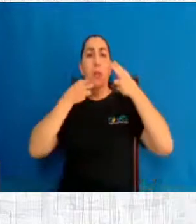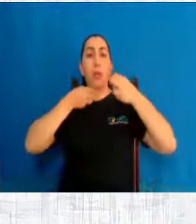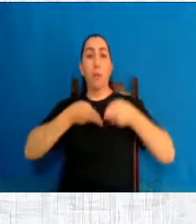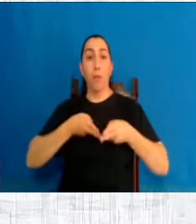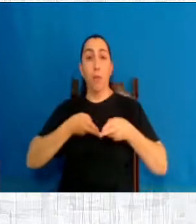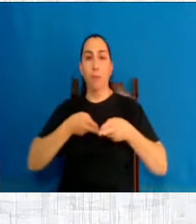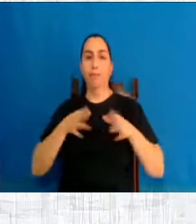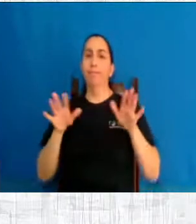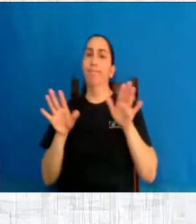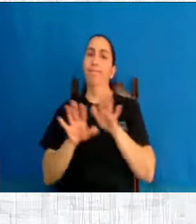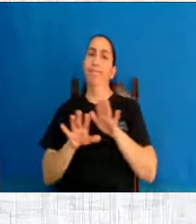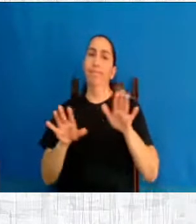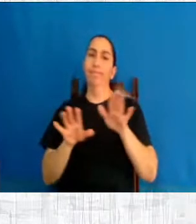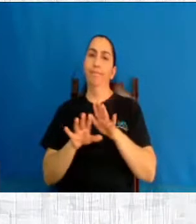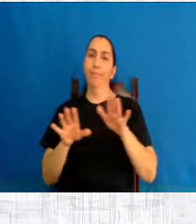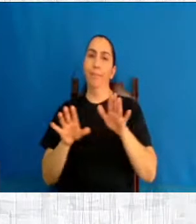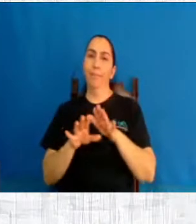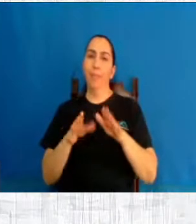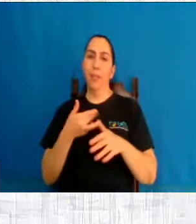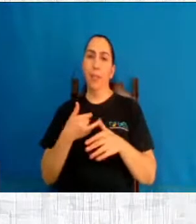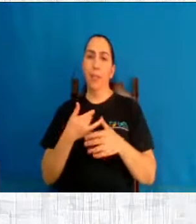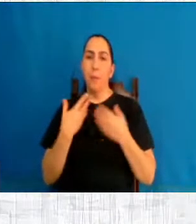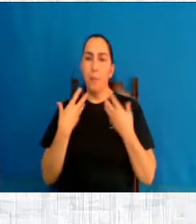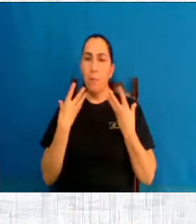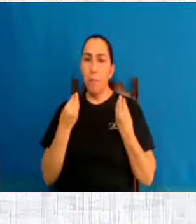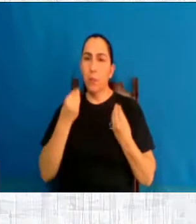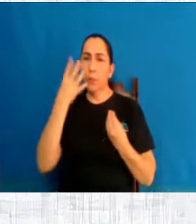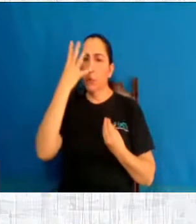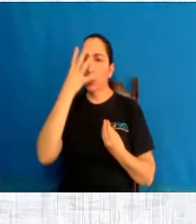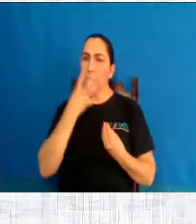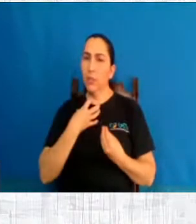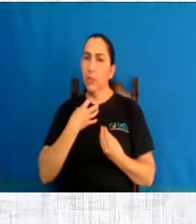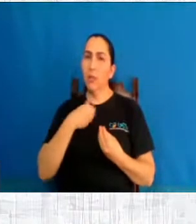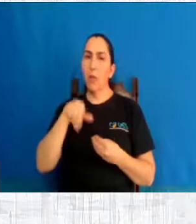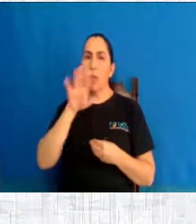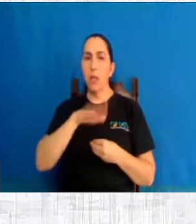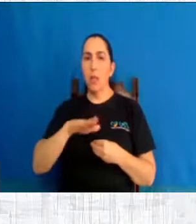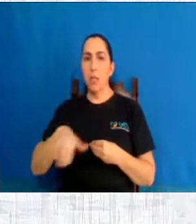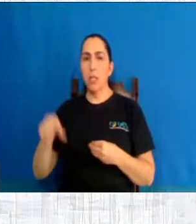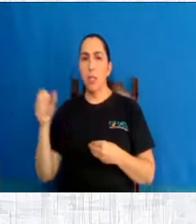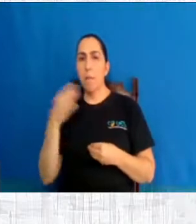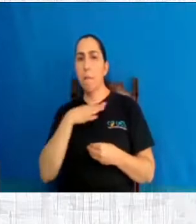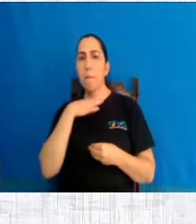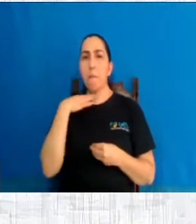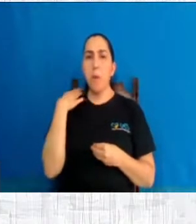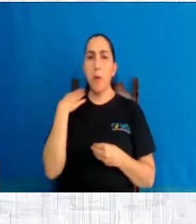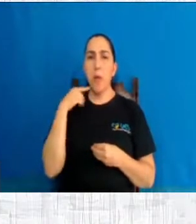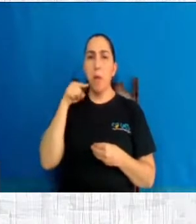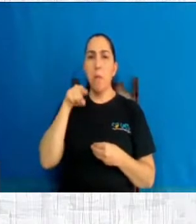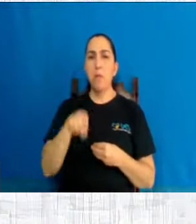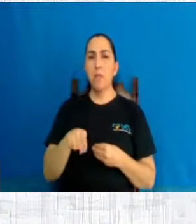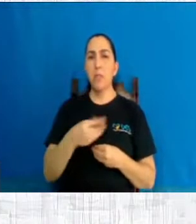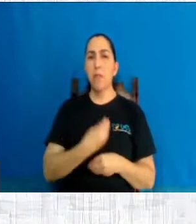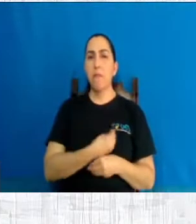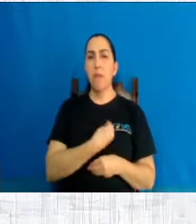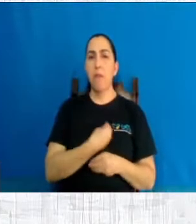pobreza muito grande decidir que uma criança deve morrer para que você possa viver como deseja.